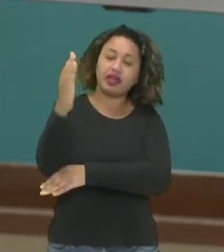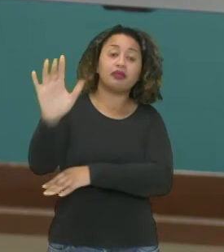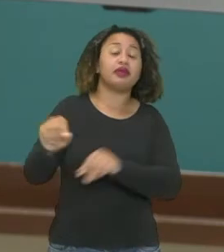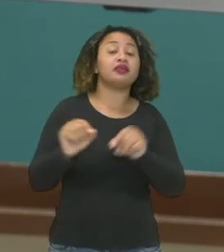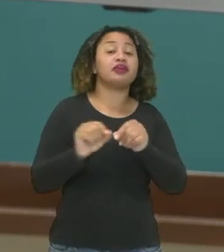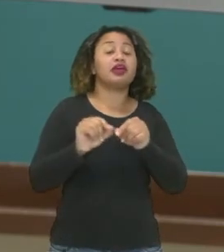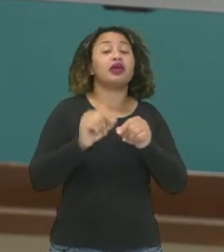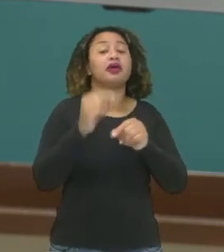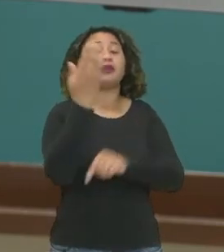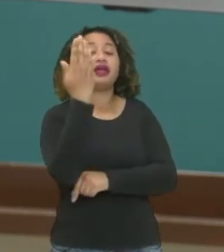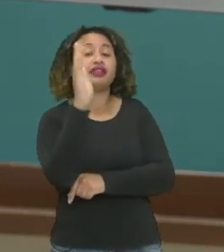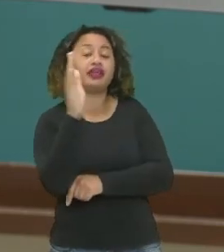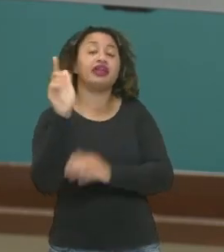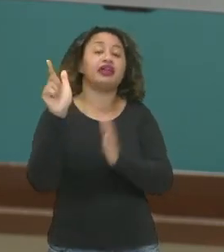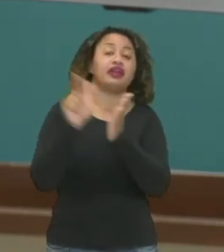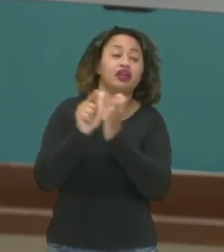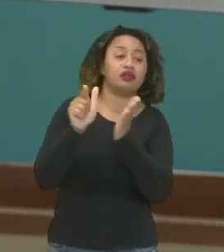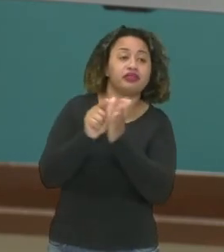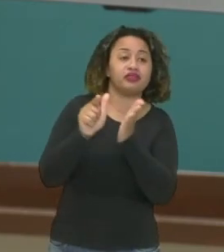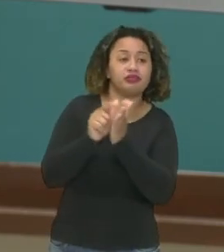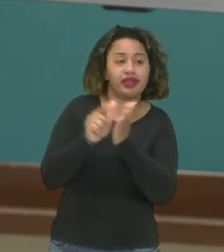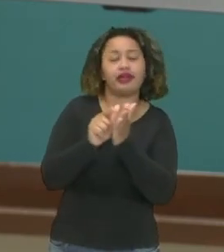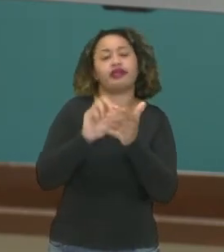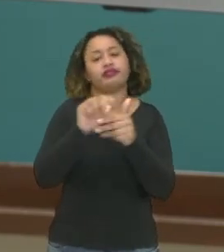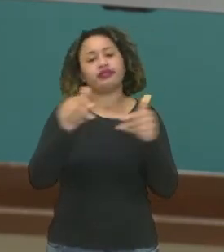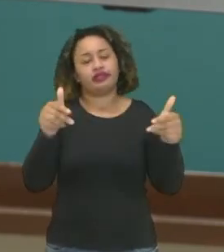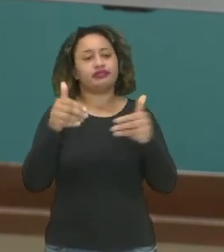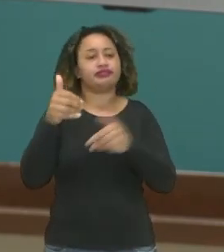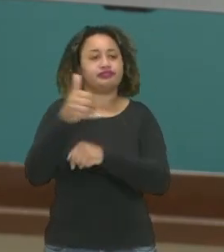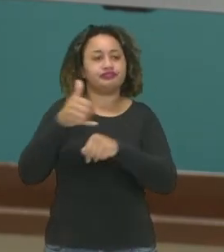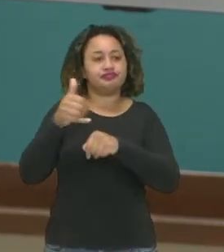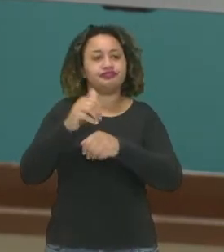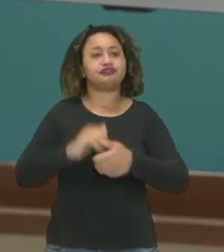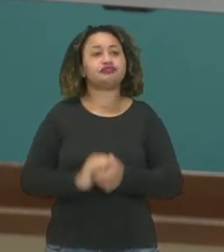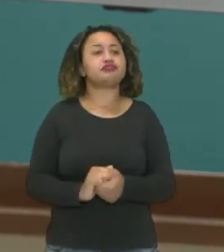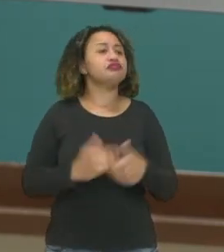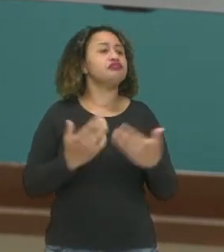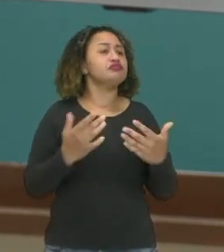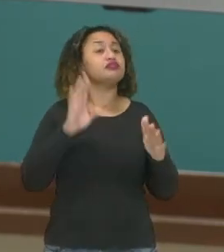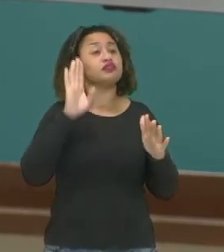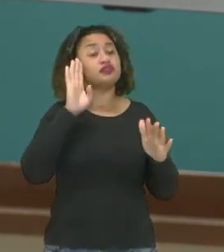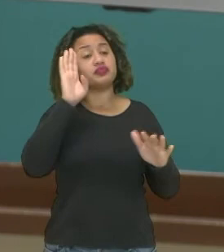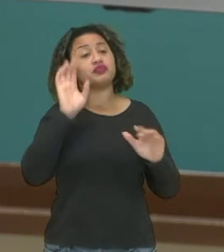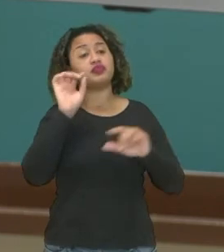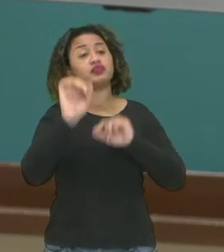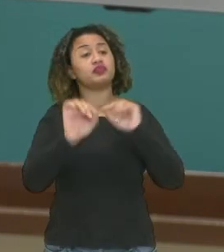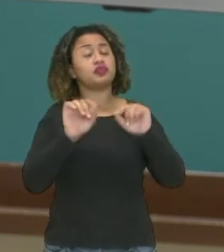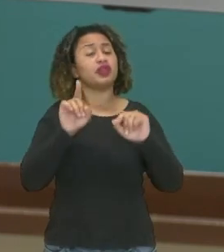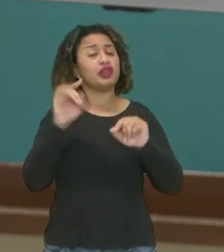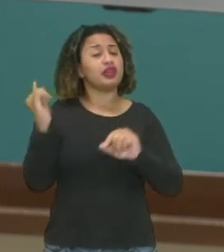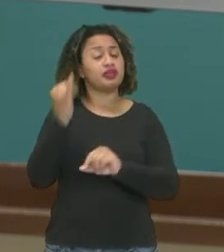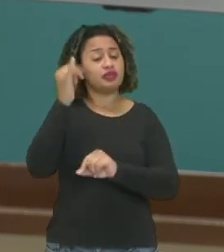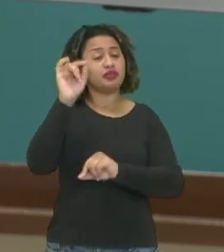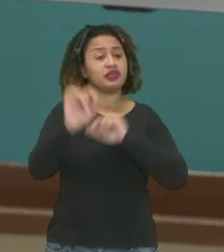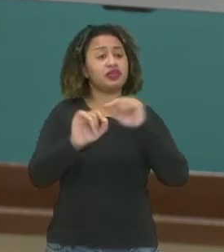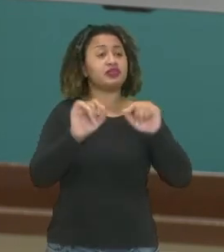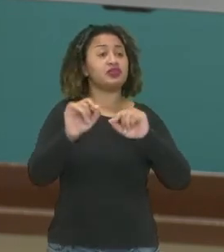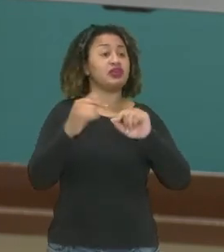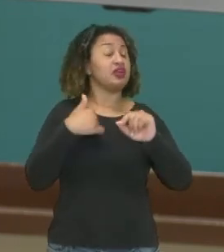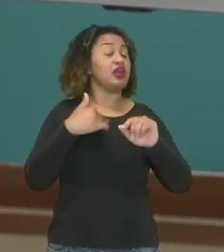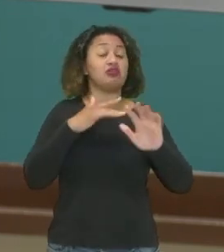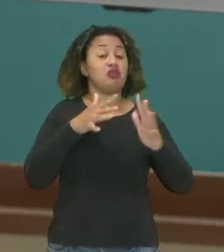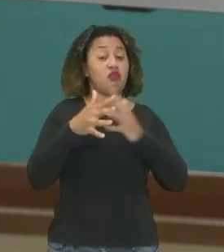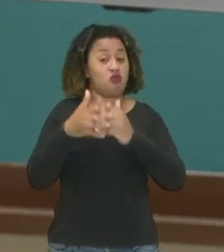borracha e até mesmo os frutos dessas árvores, tá bom? Principalmente, aqui é bem importante, tá em vermelhinho, ó, não